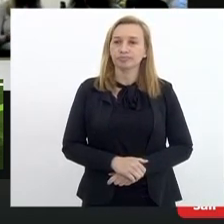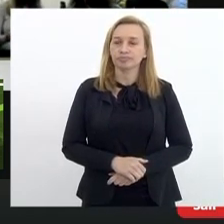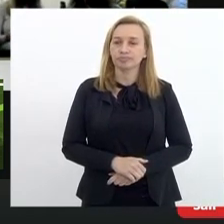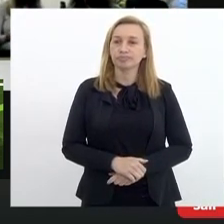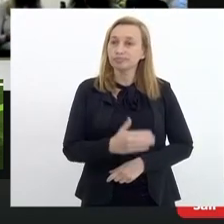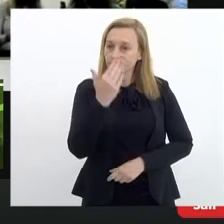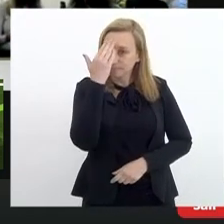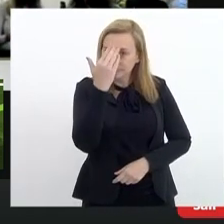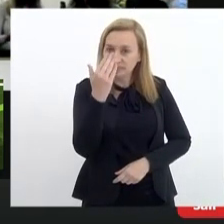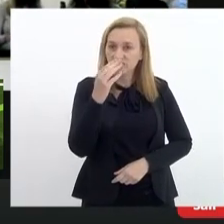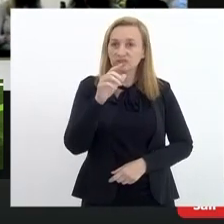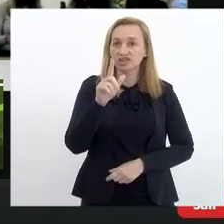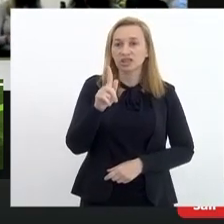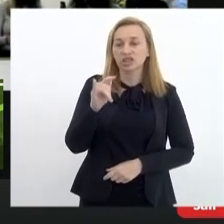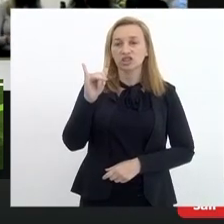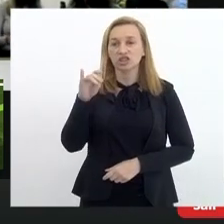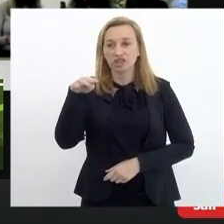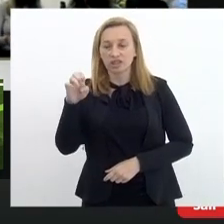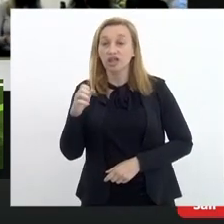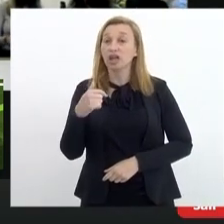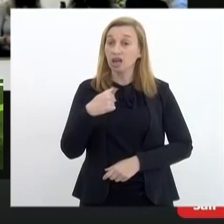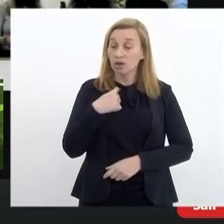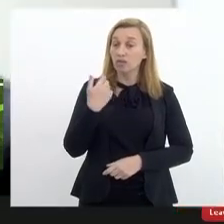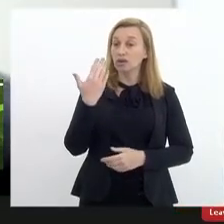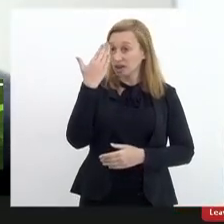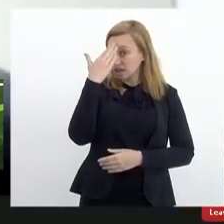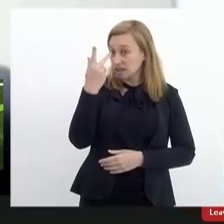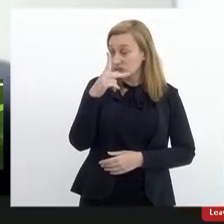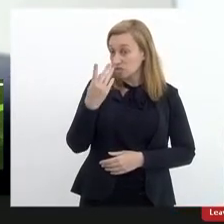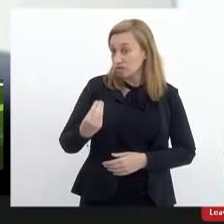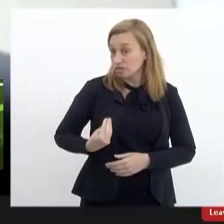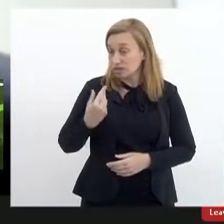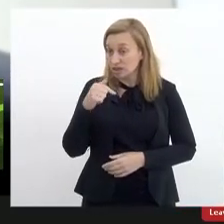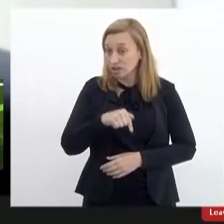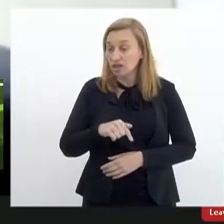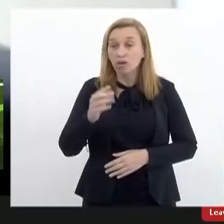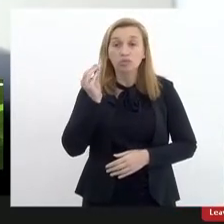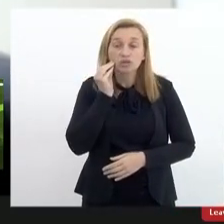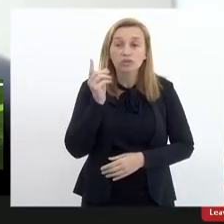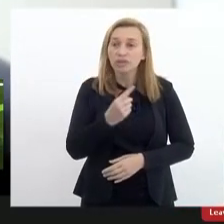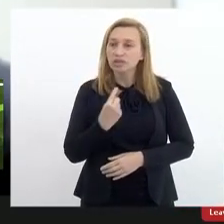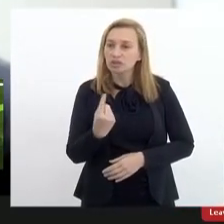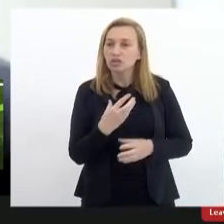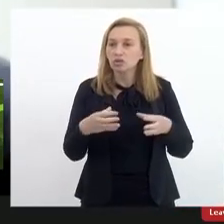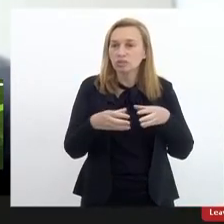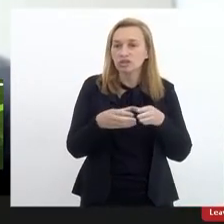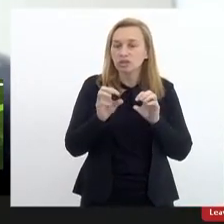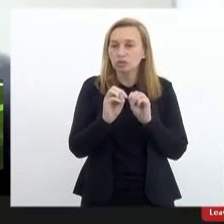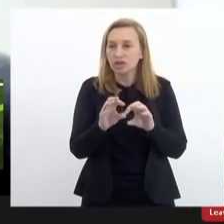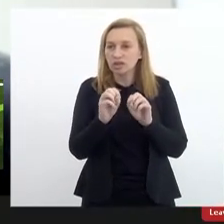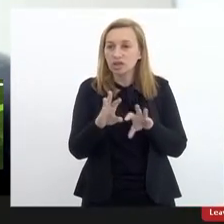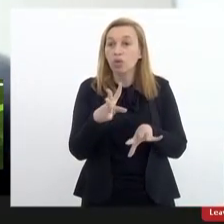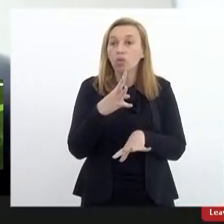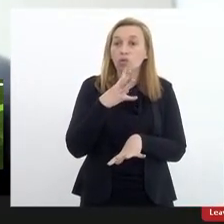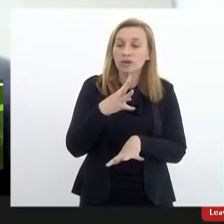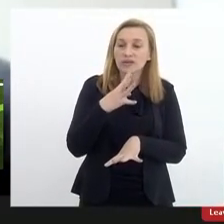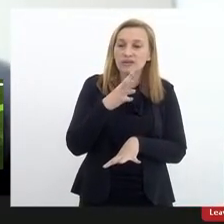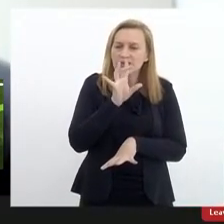obrigado Giane eu que na verdade agradeço a presença de vocês é uma oportunidade para a gente aqui da comissão de educação conhecer